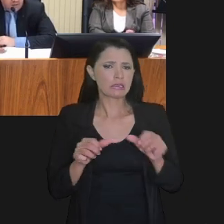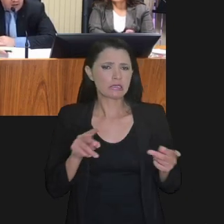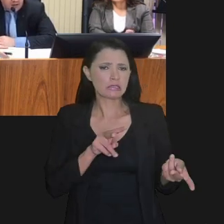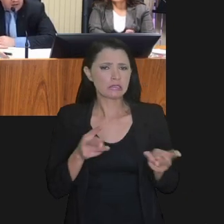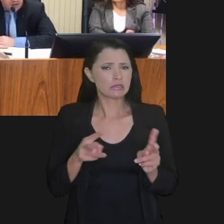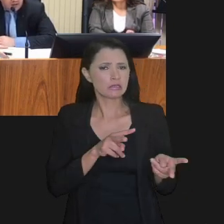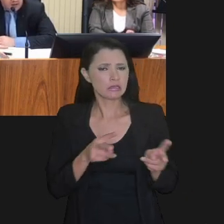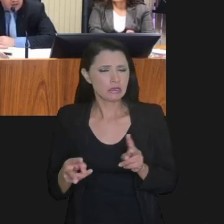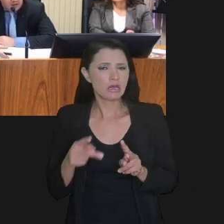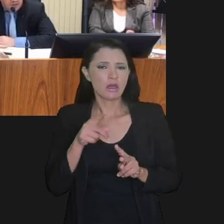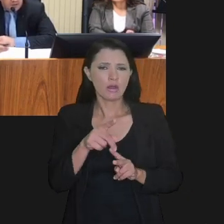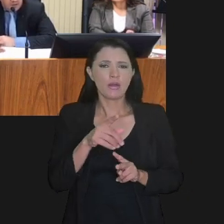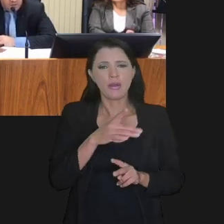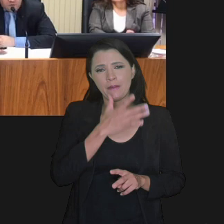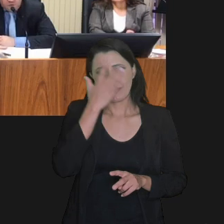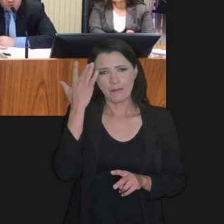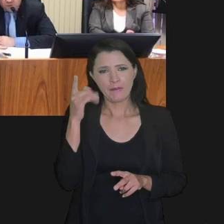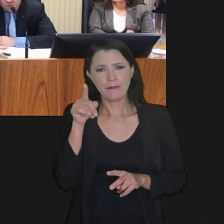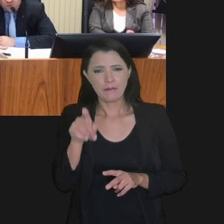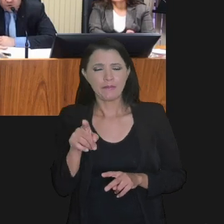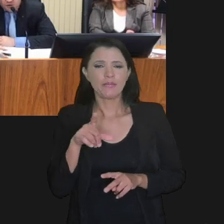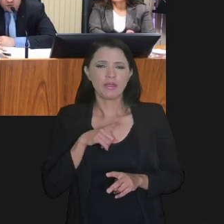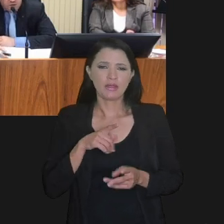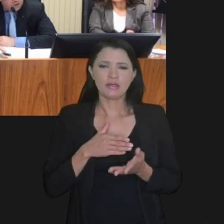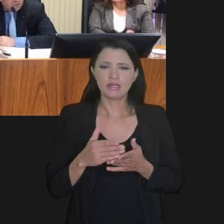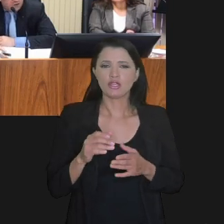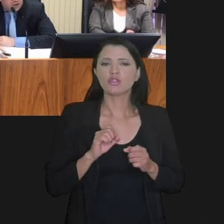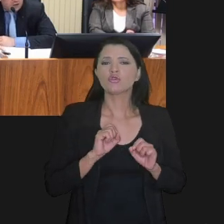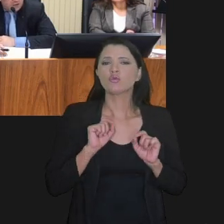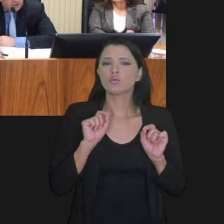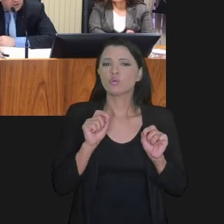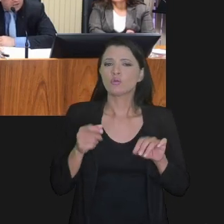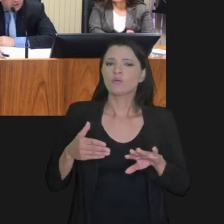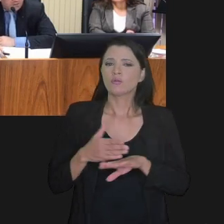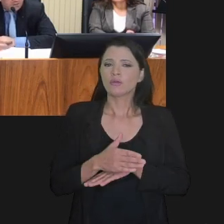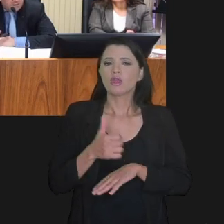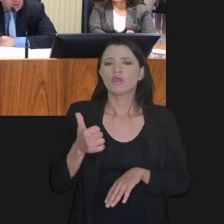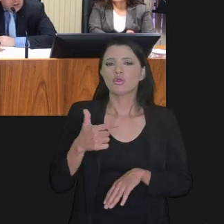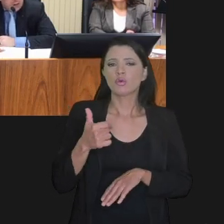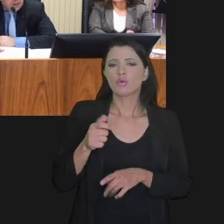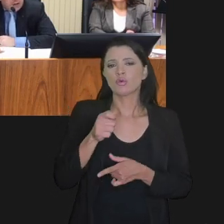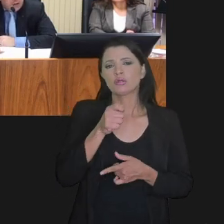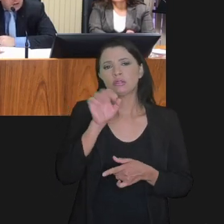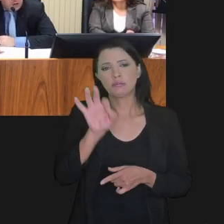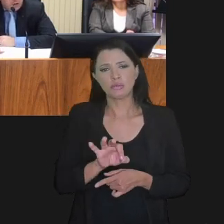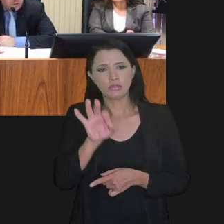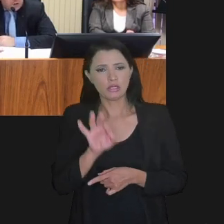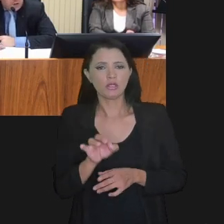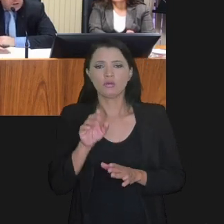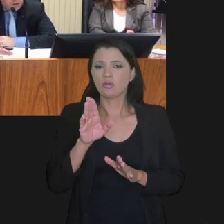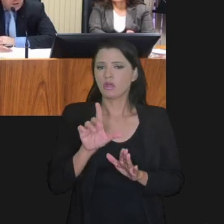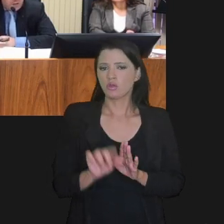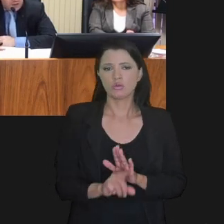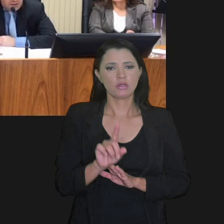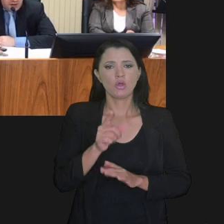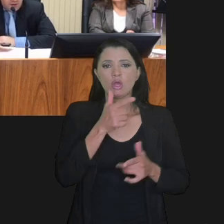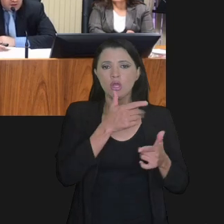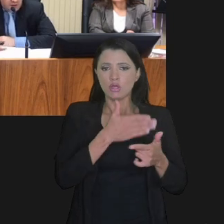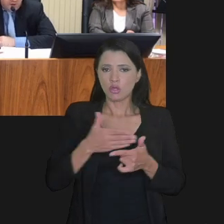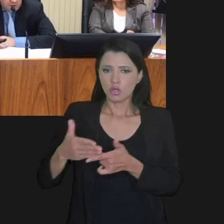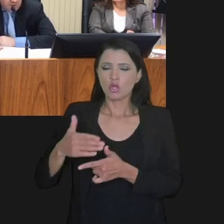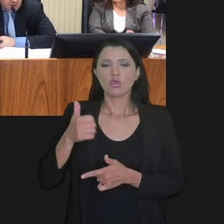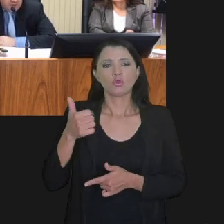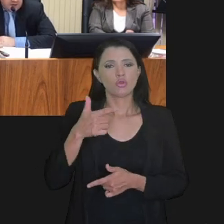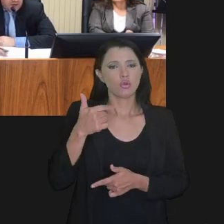a transação do contencioso do administrativo, a entrada de 12%, sem